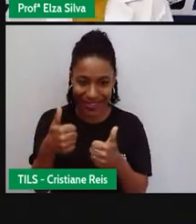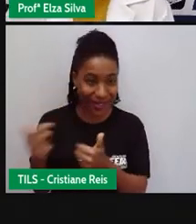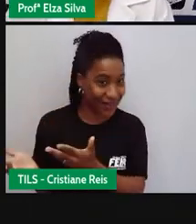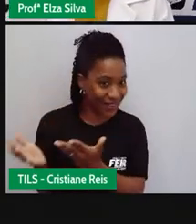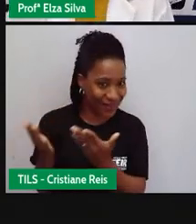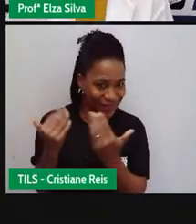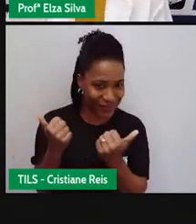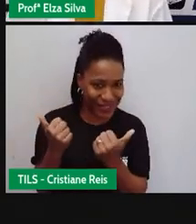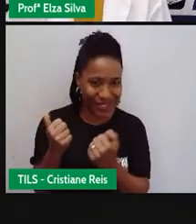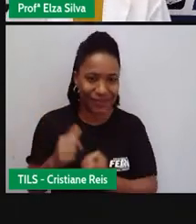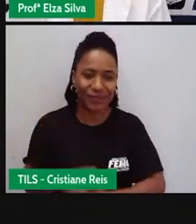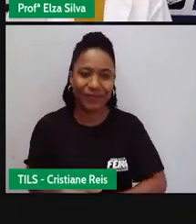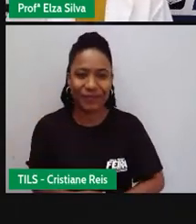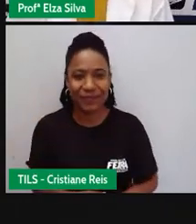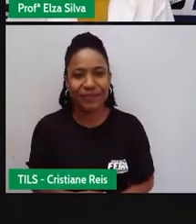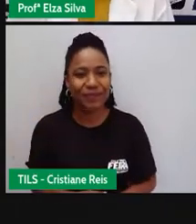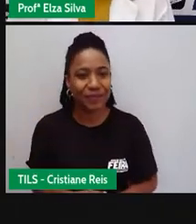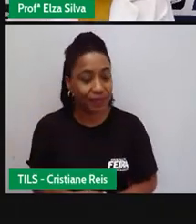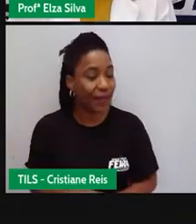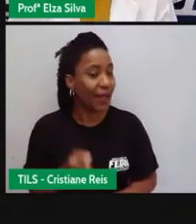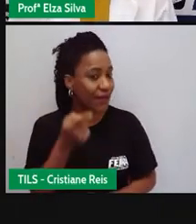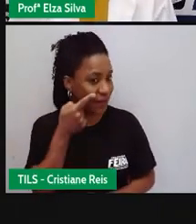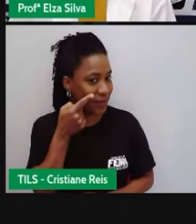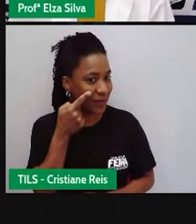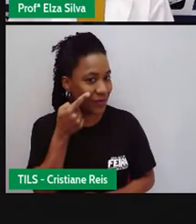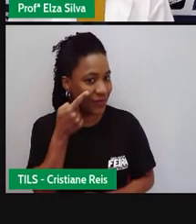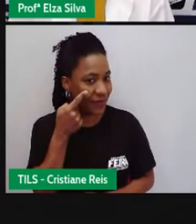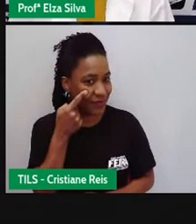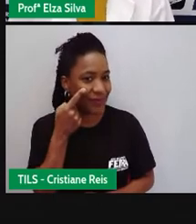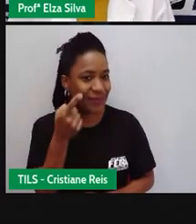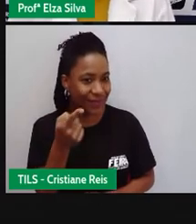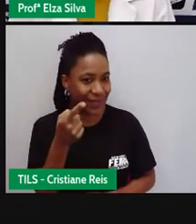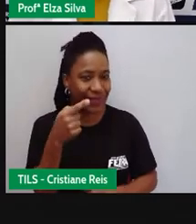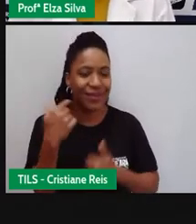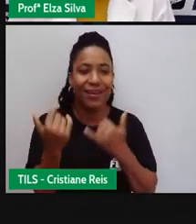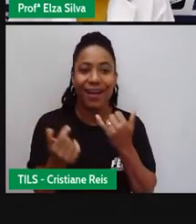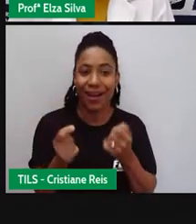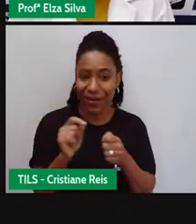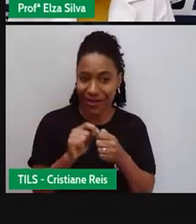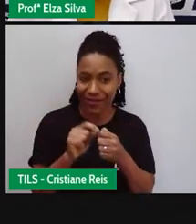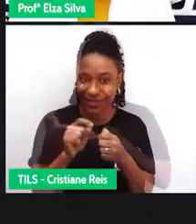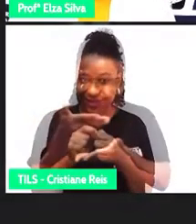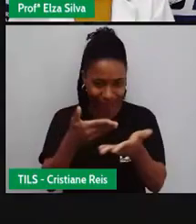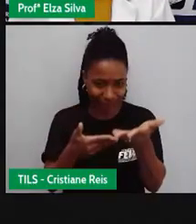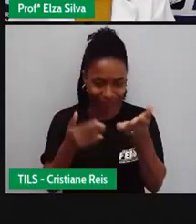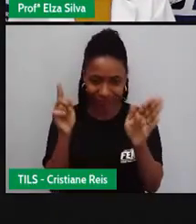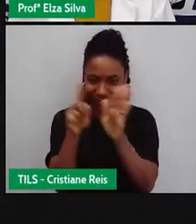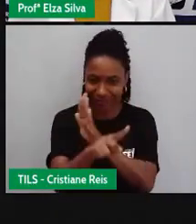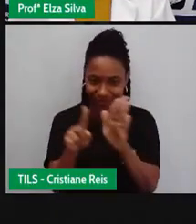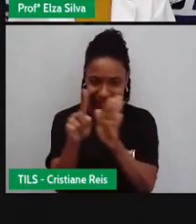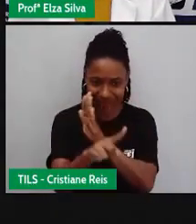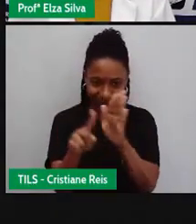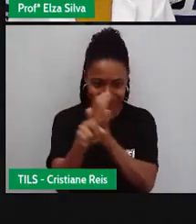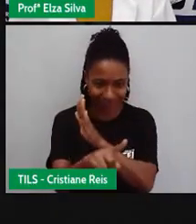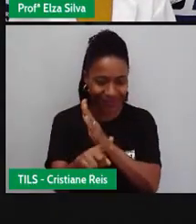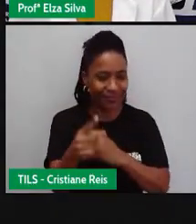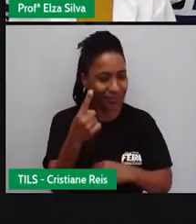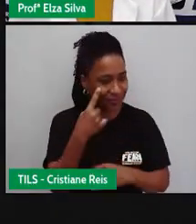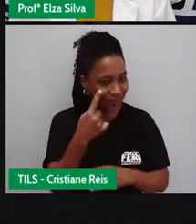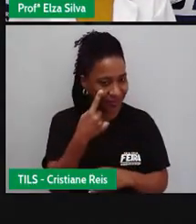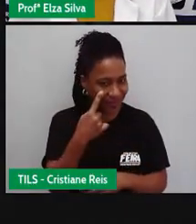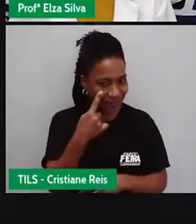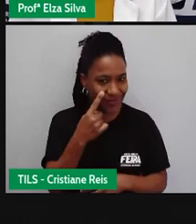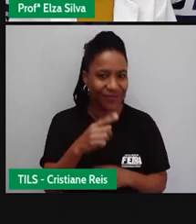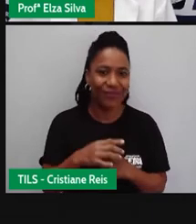Now, only activity. Gente, agora, vamos fazer uma atividade interativa. Quest. The film